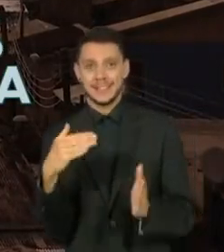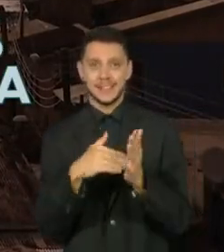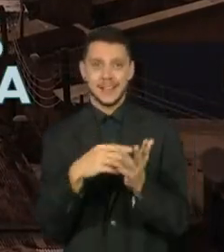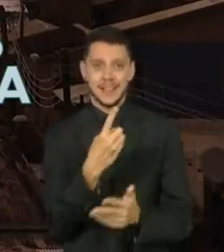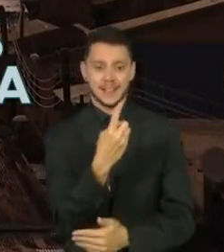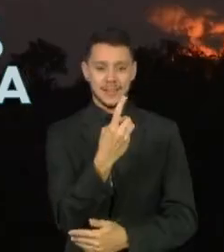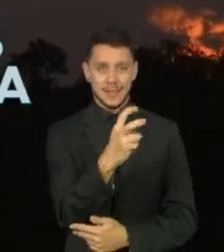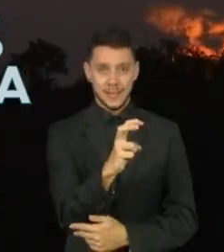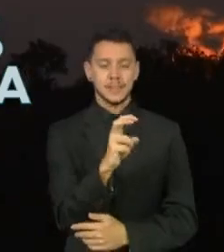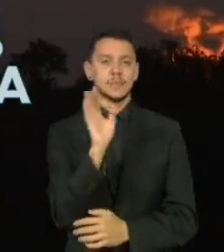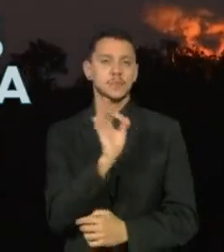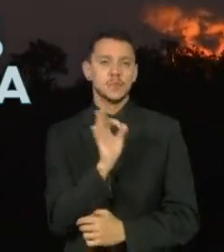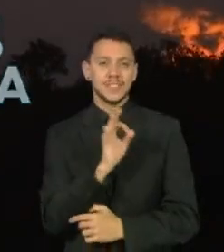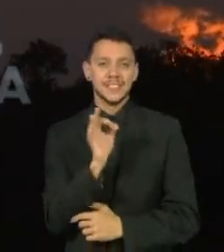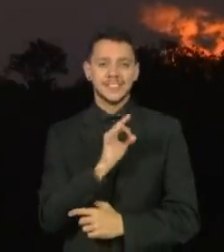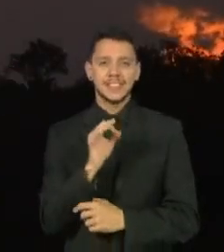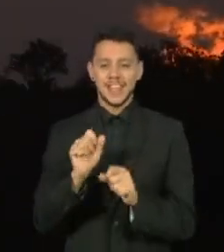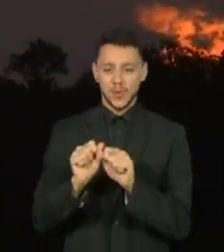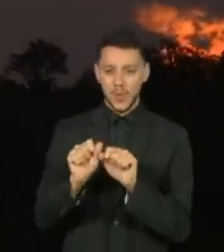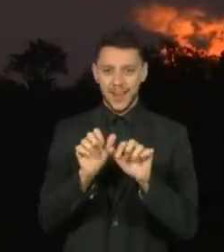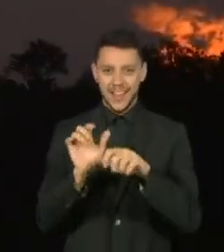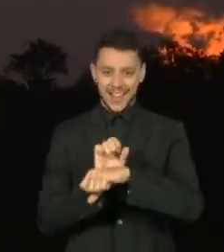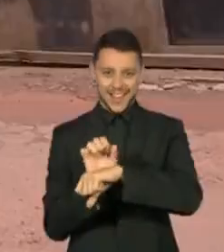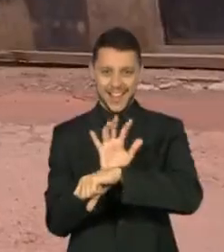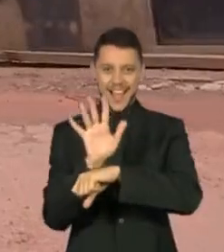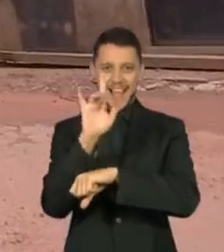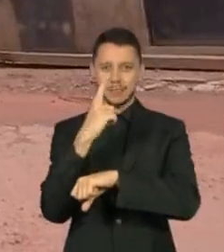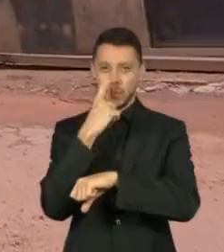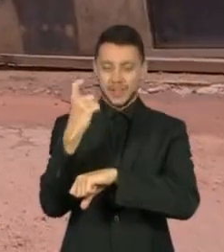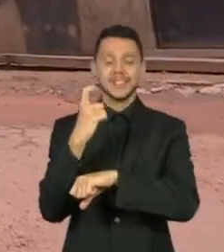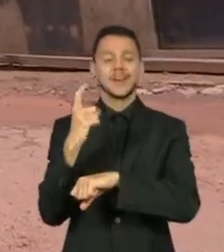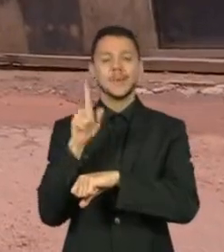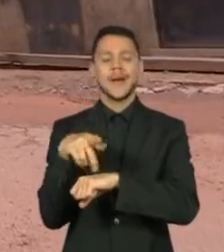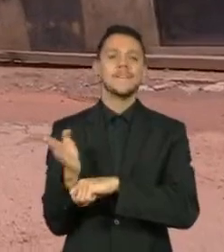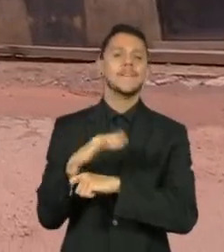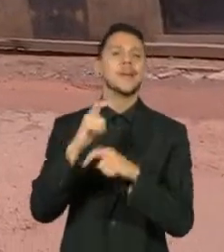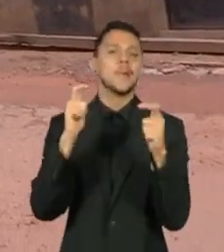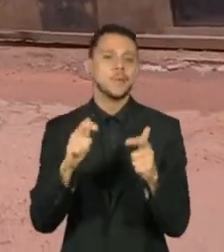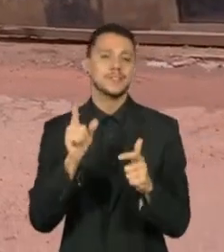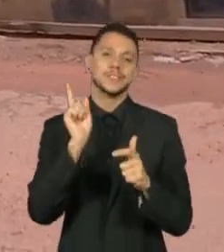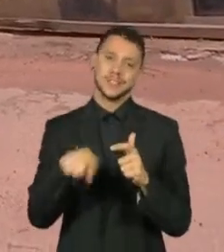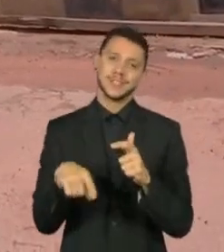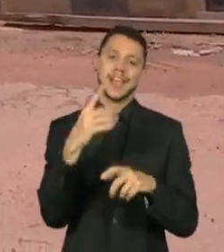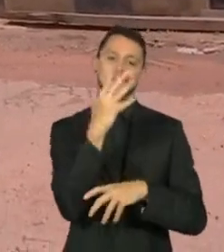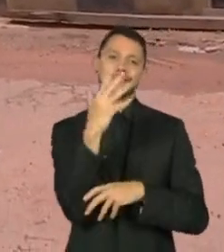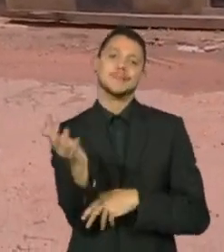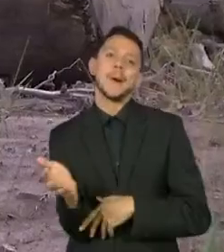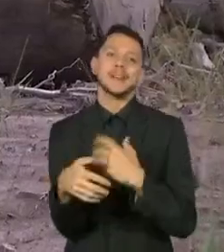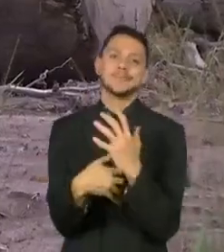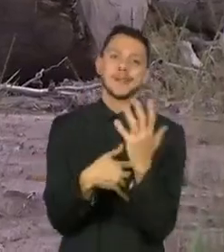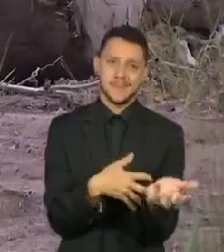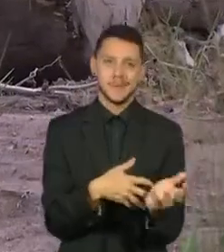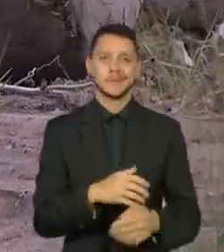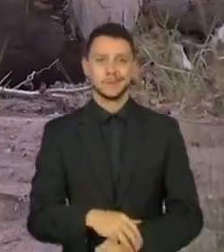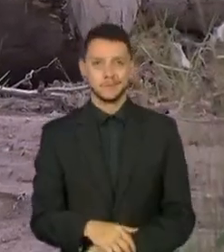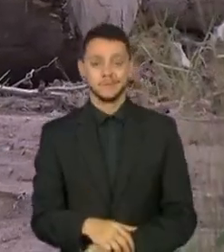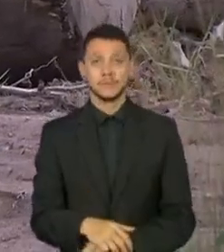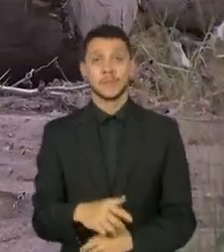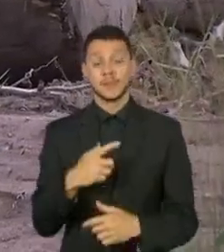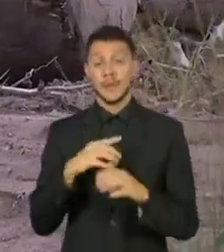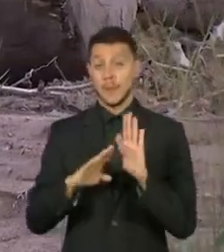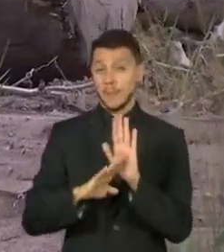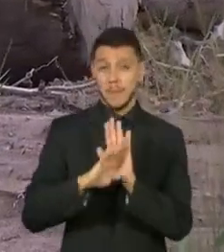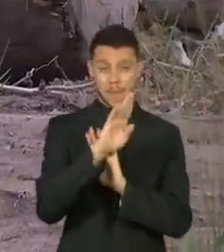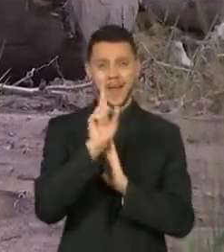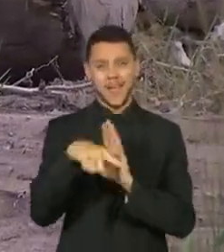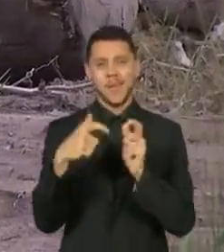de efeito estufa, globalmente falando, vem dos desmatamentos. O aumento mais expressivo foi no Amazonas, mais